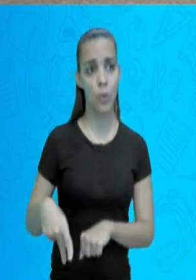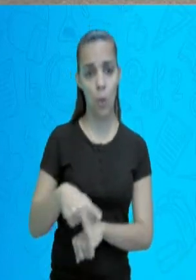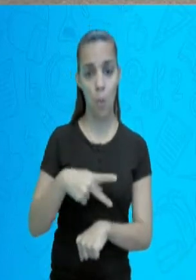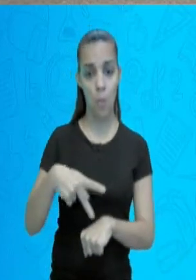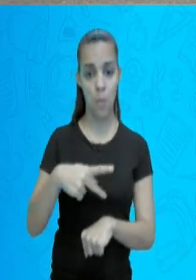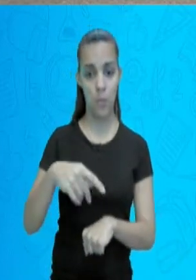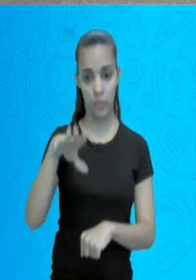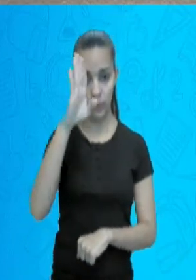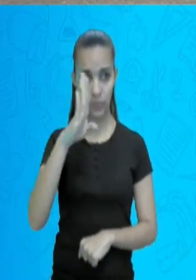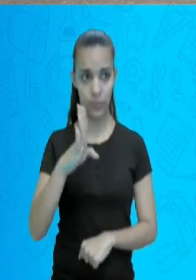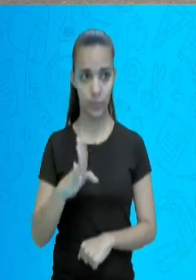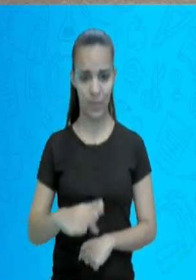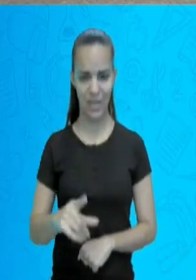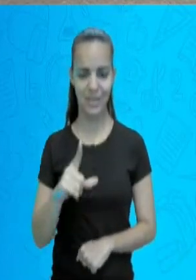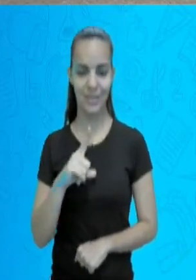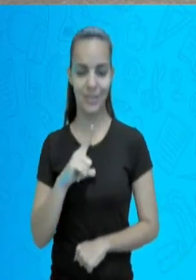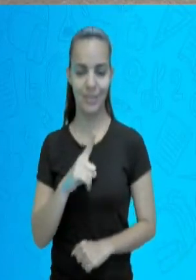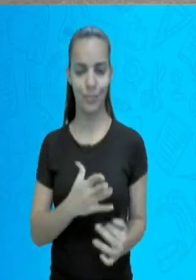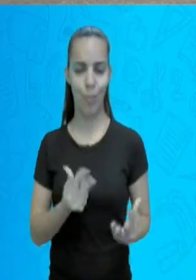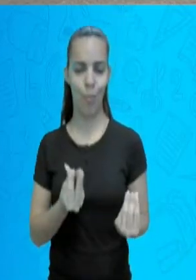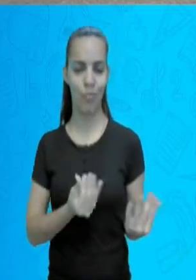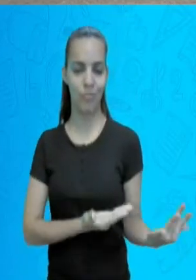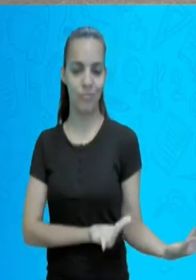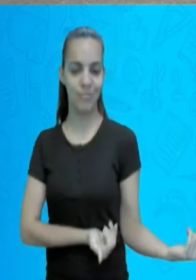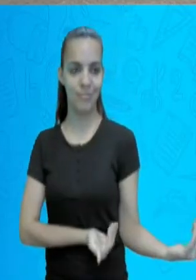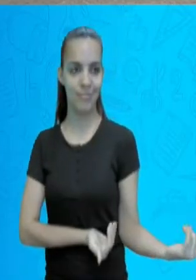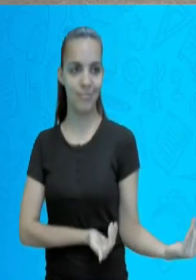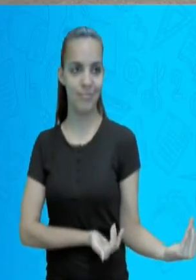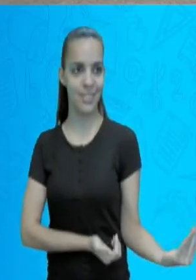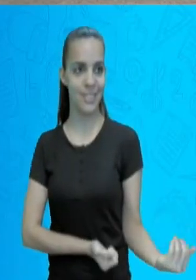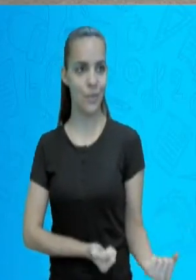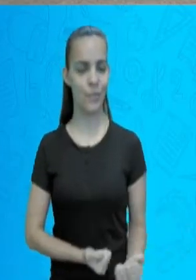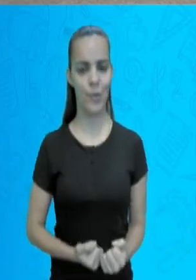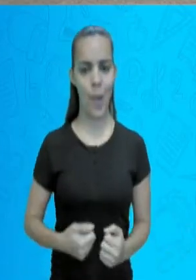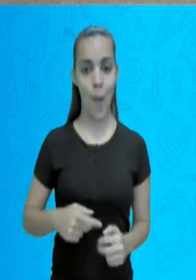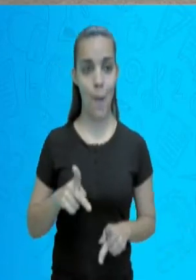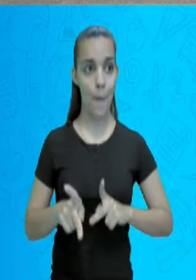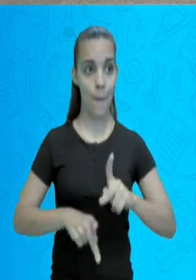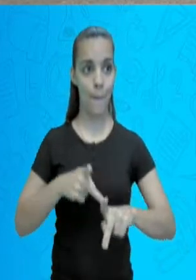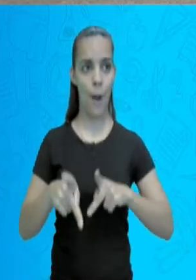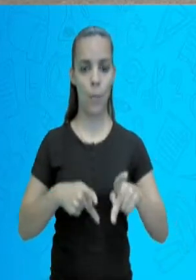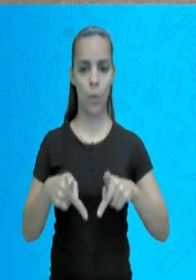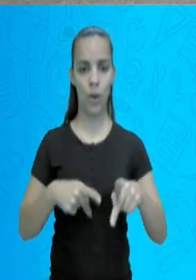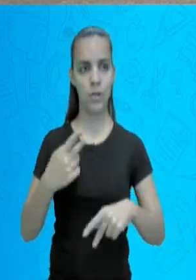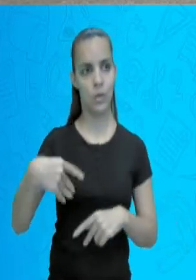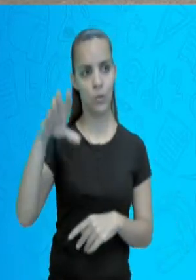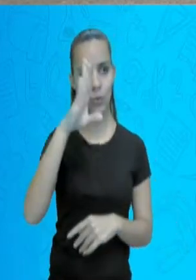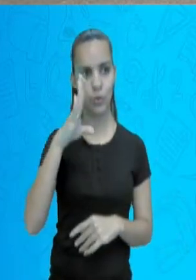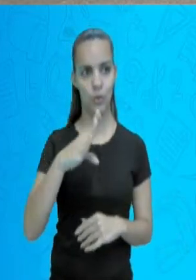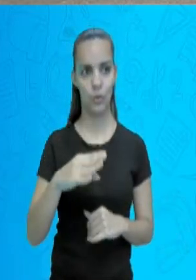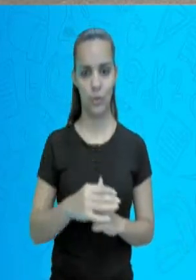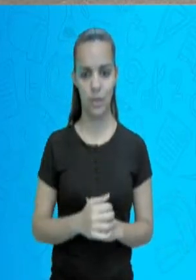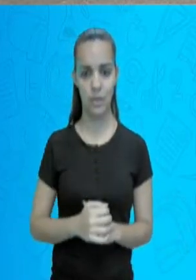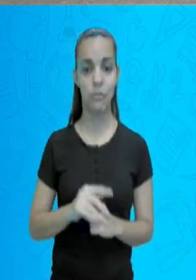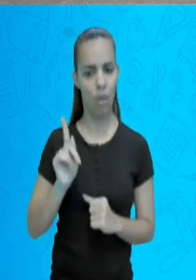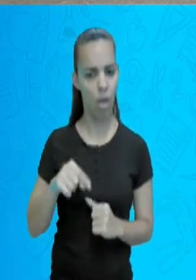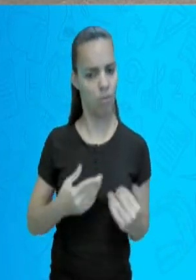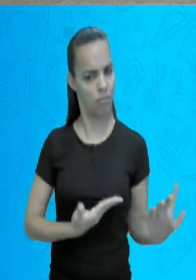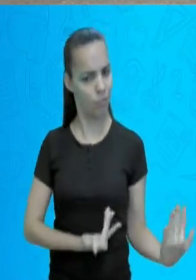de jovens. A população do Brasil é jovem.